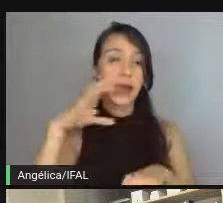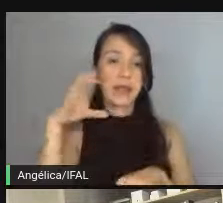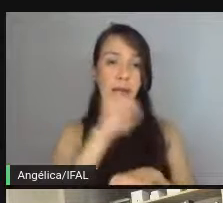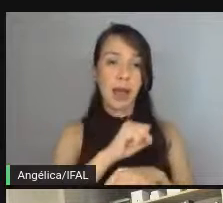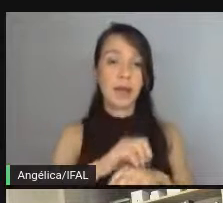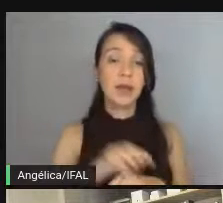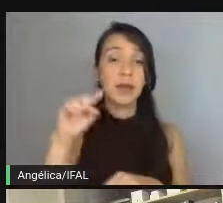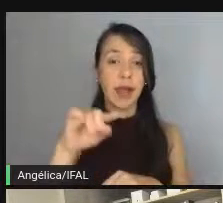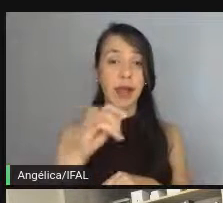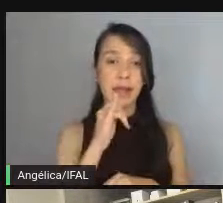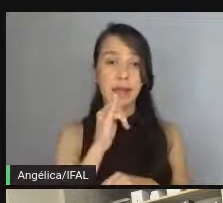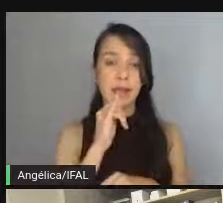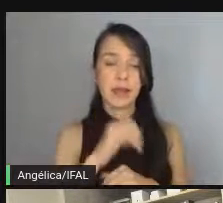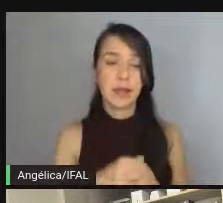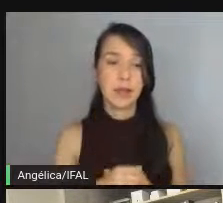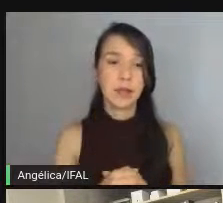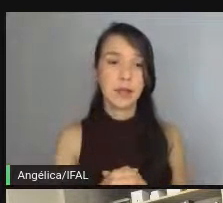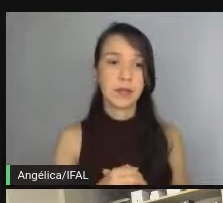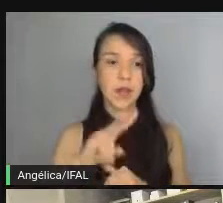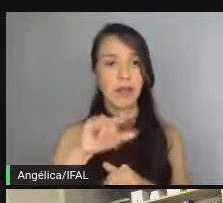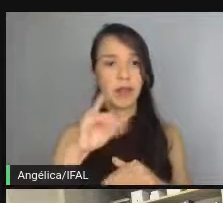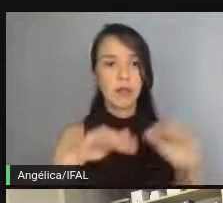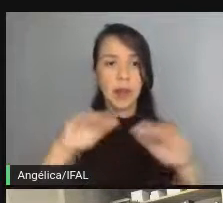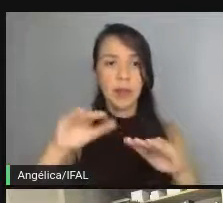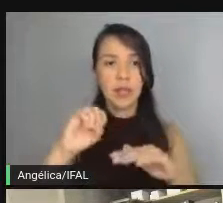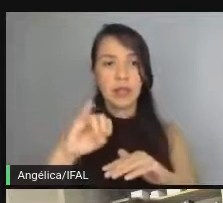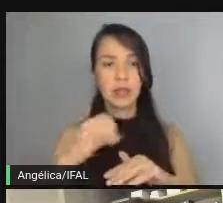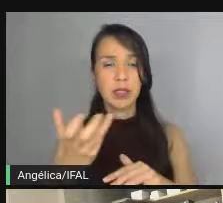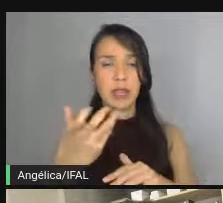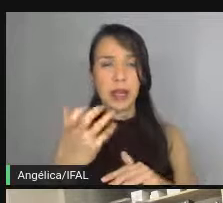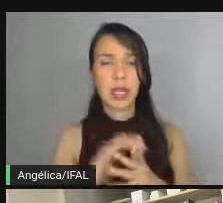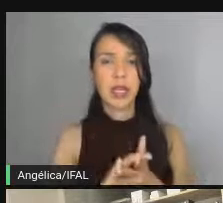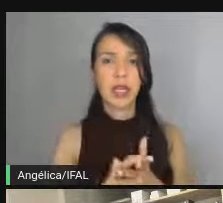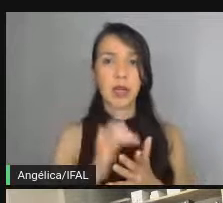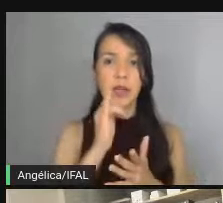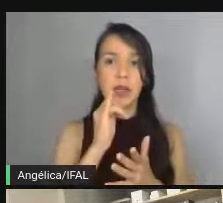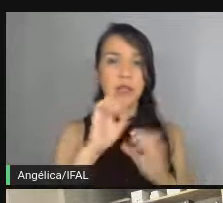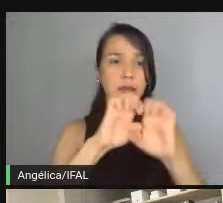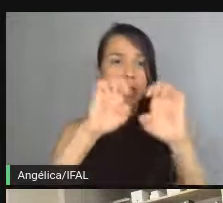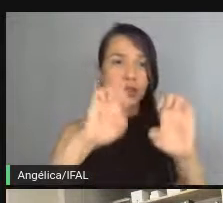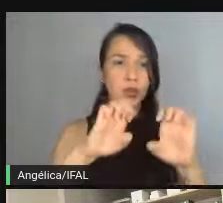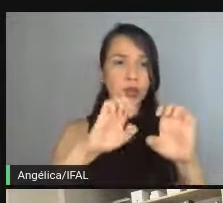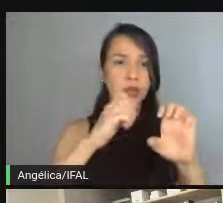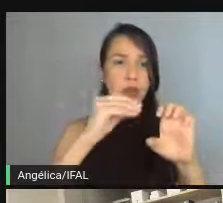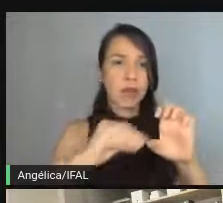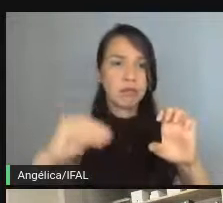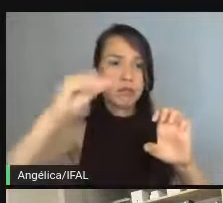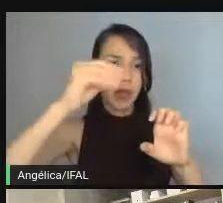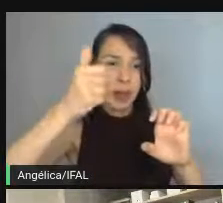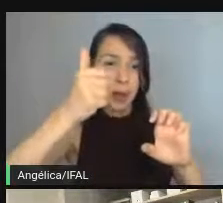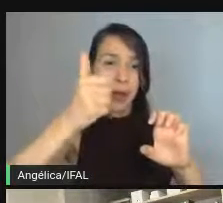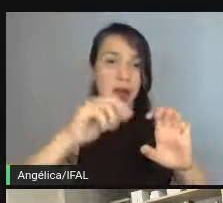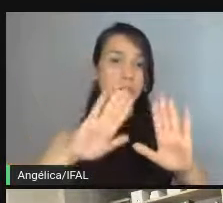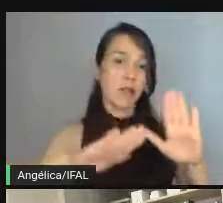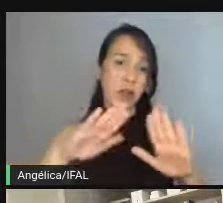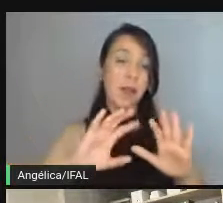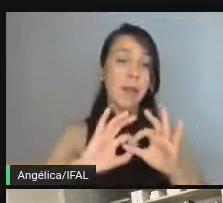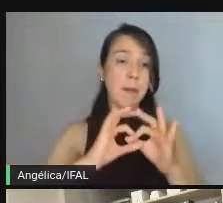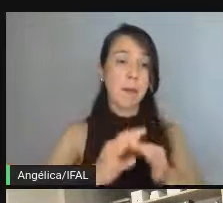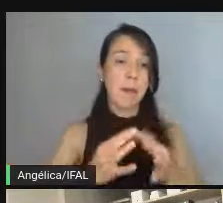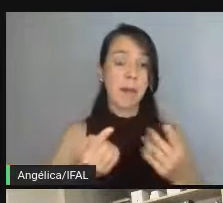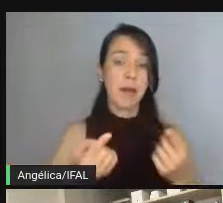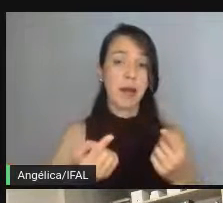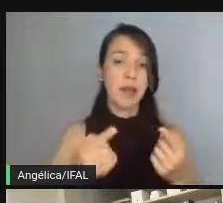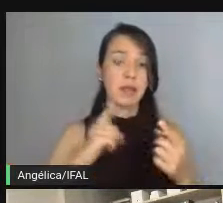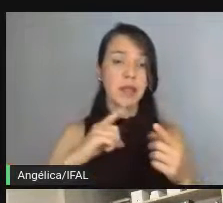bem que nesse caso vai depender se você vai querer que essa parte da estrutura suba primeiro para a produção, mas de qualquer forma ele já pode ter